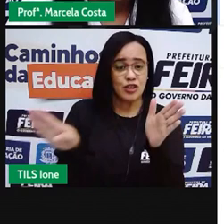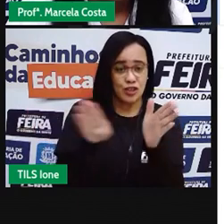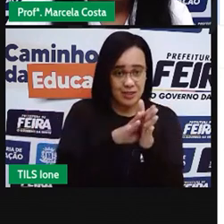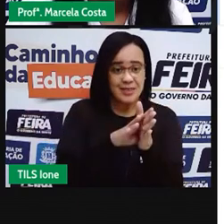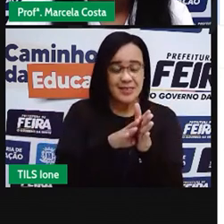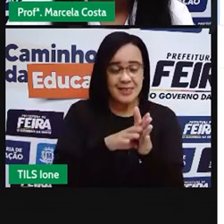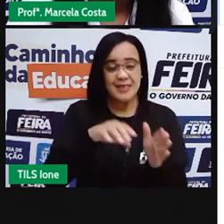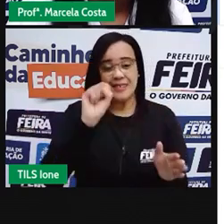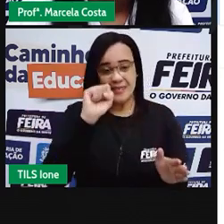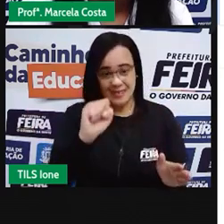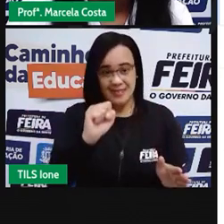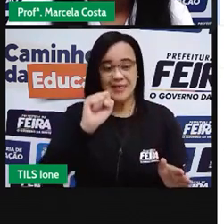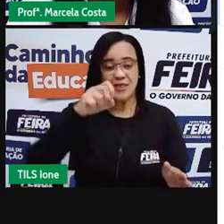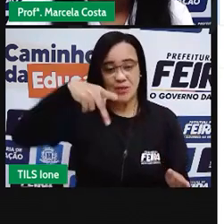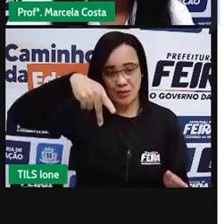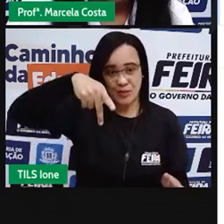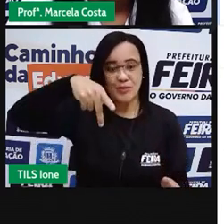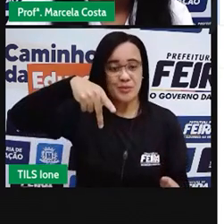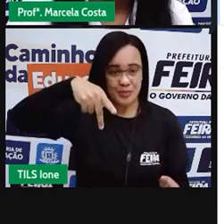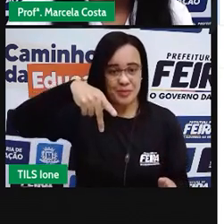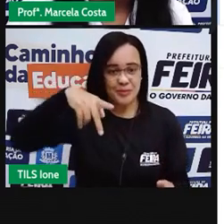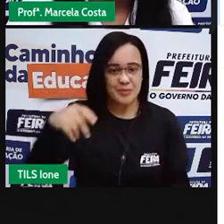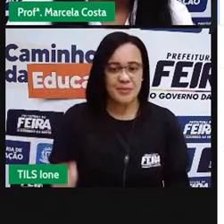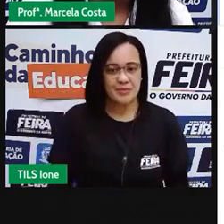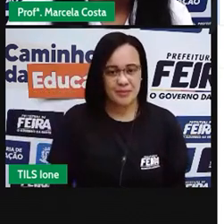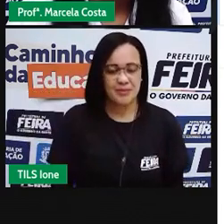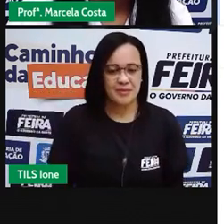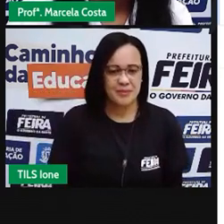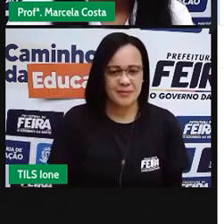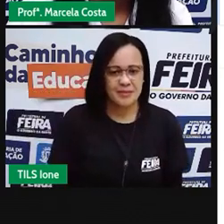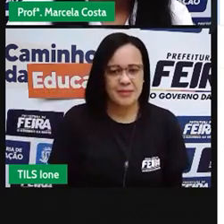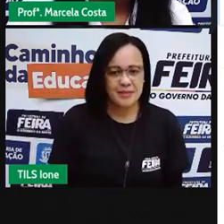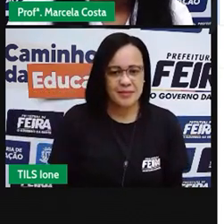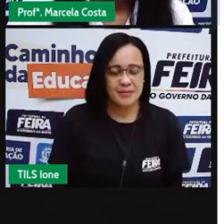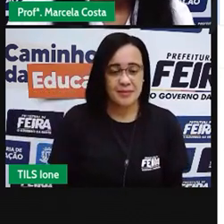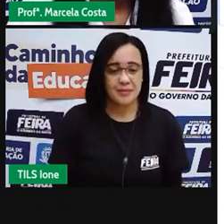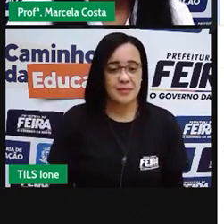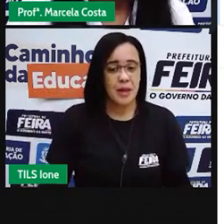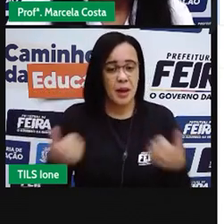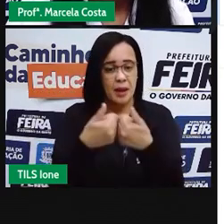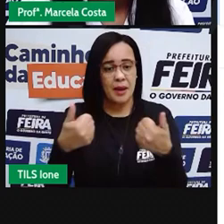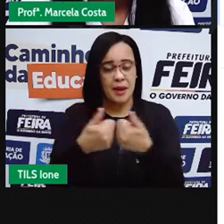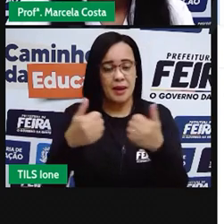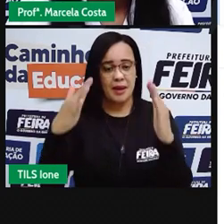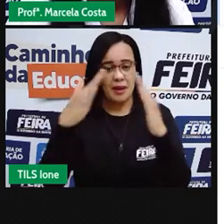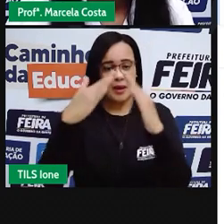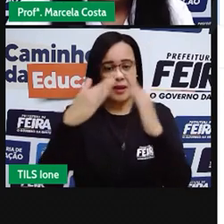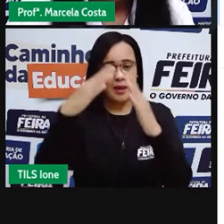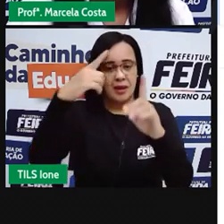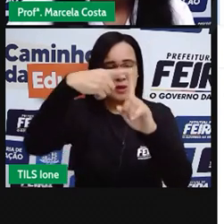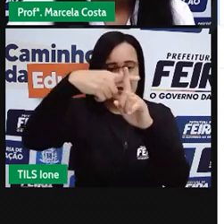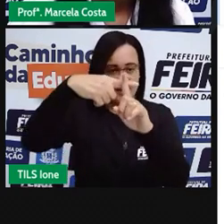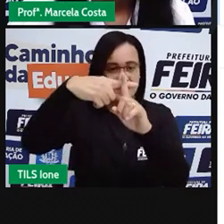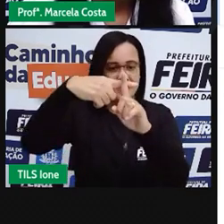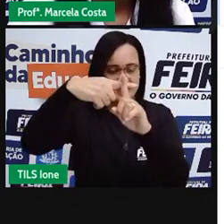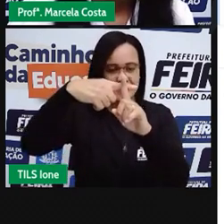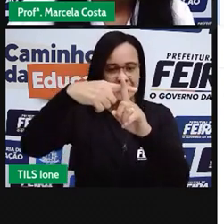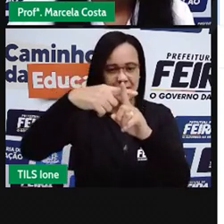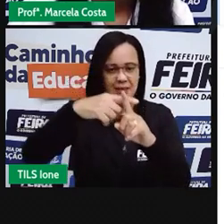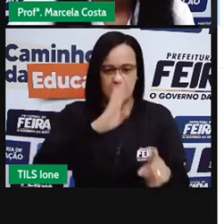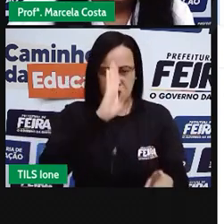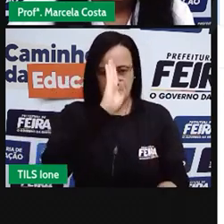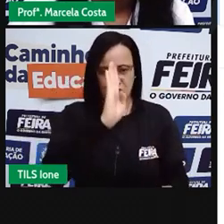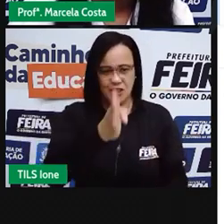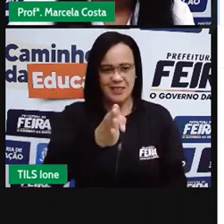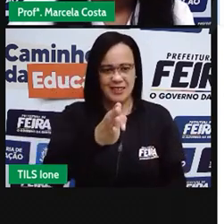dos Passos, onde está a Igreja. E ela se conecta com a Avenida